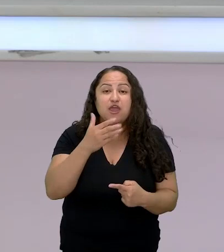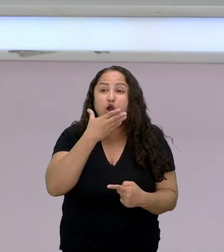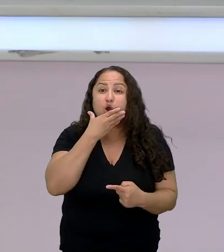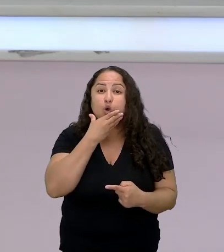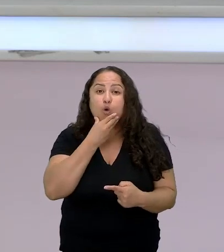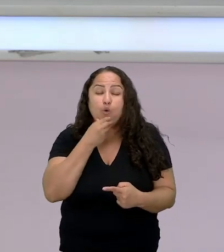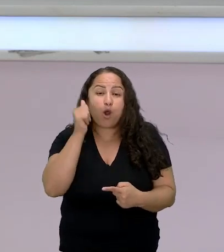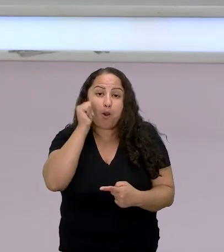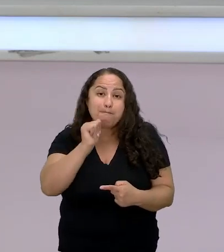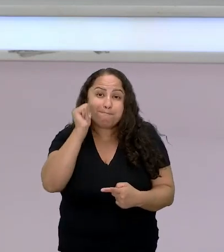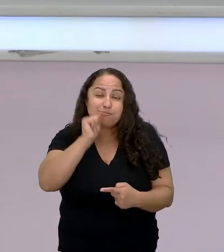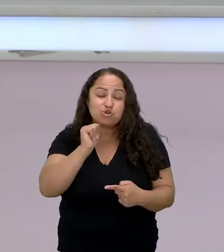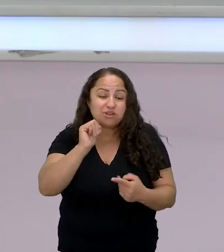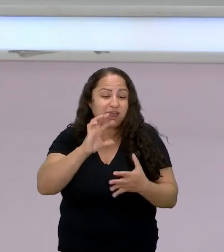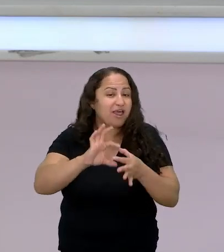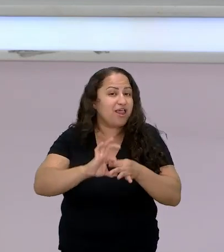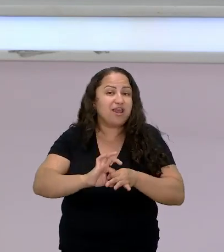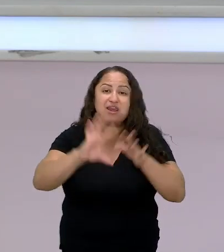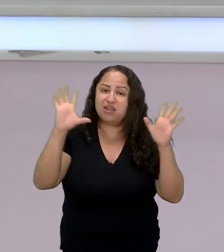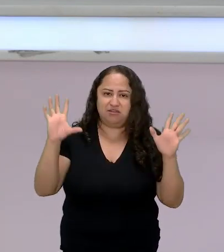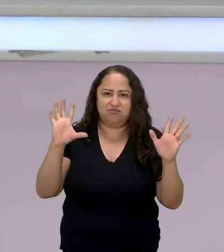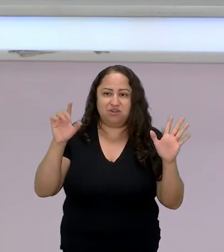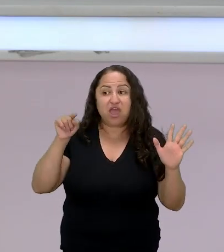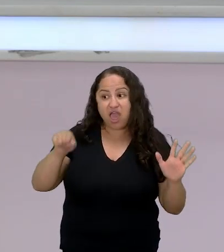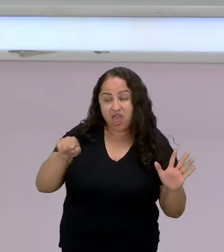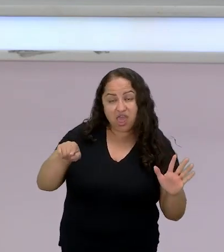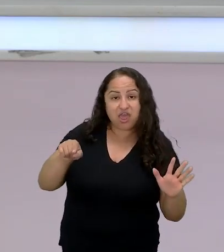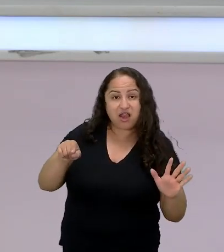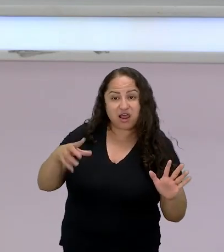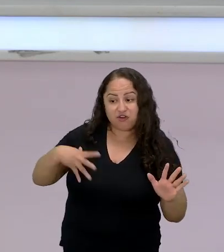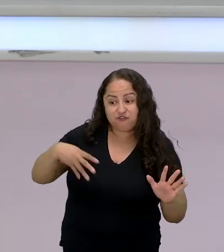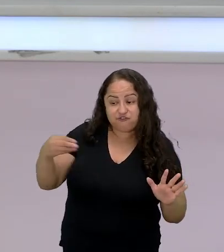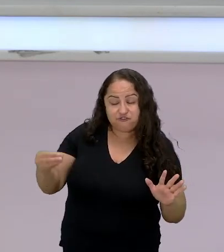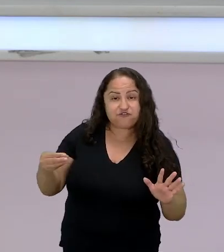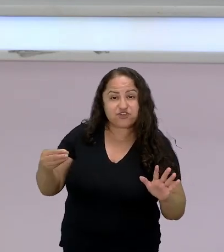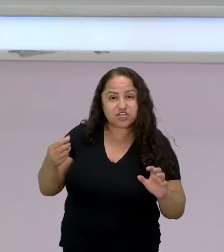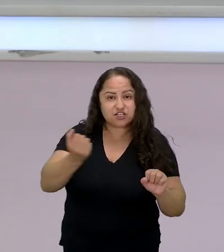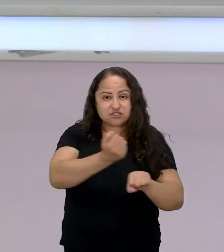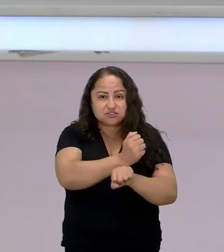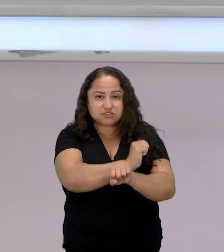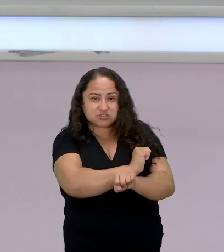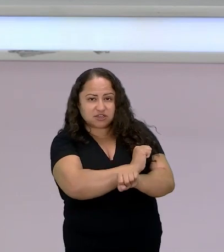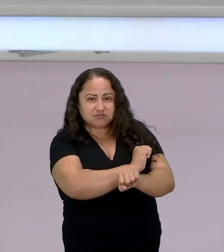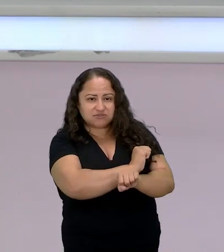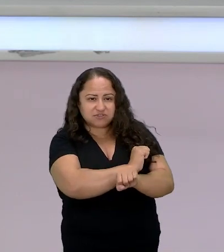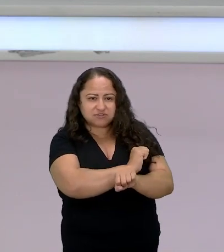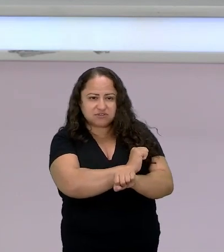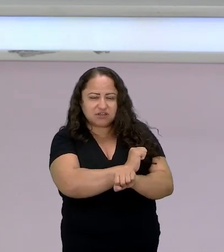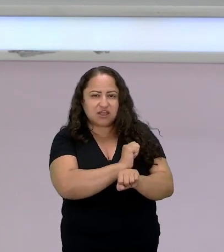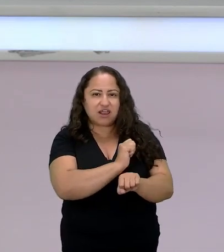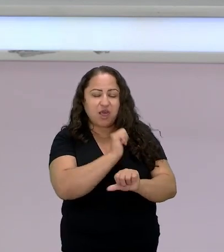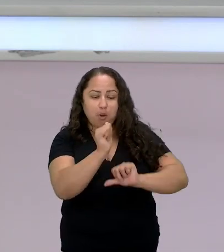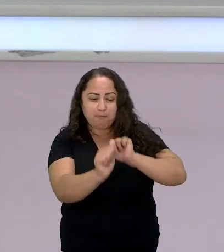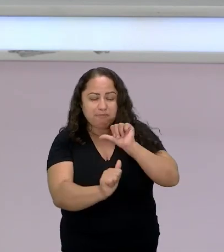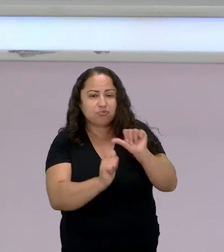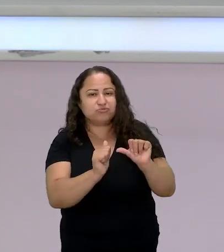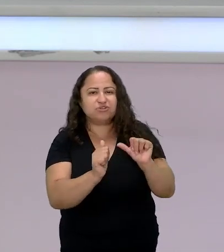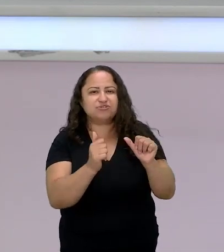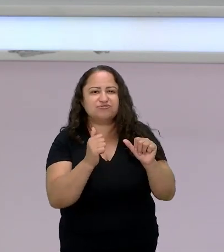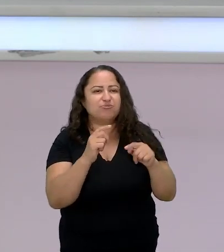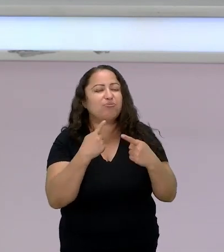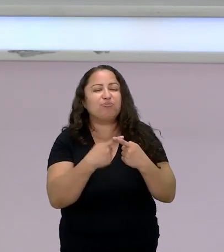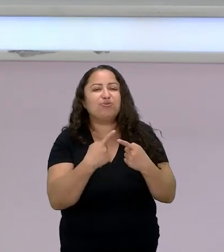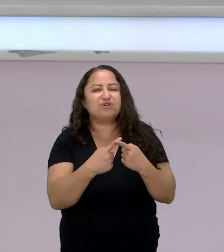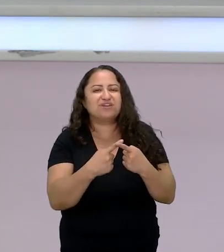filha de escrava mas era uma mulher livre ela se torna escrava por conta do amor desse homem e aí